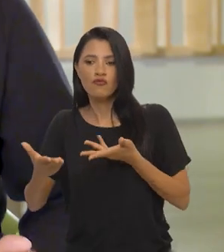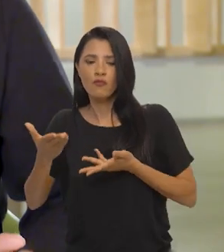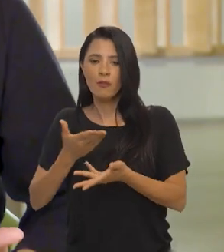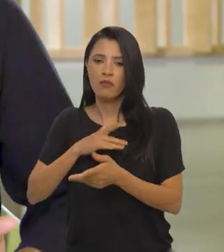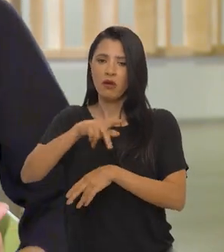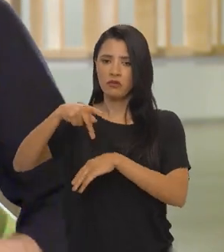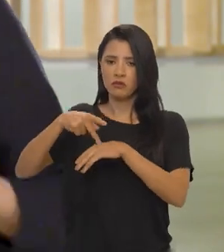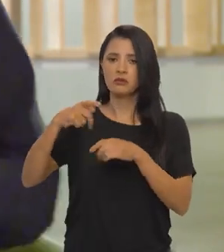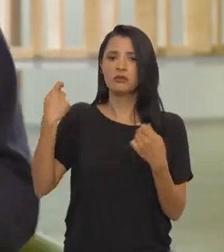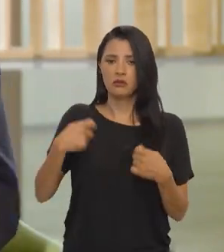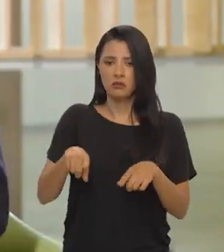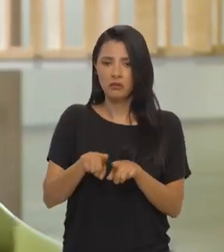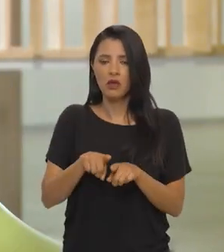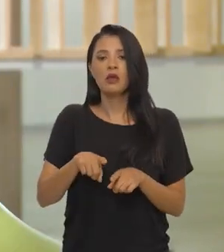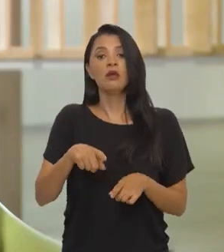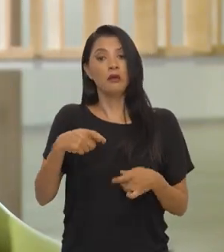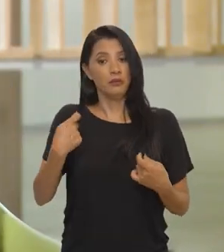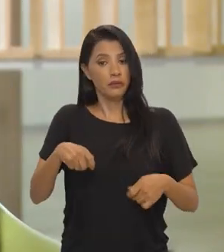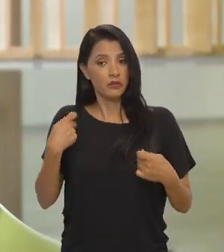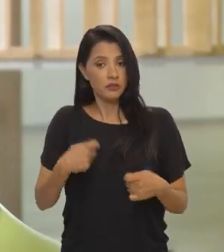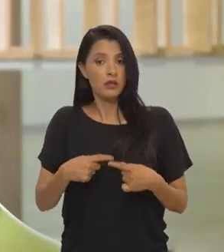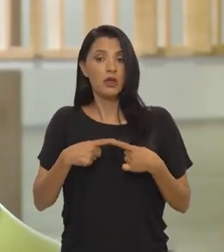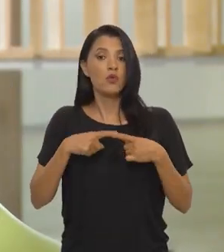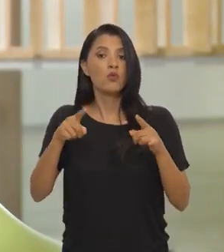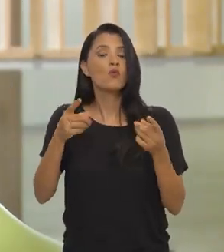internacionalização e a gente deve